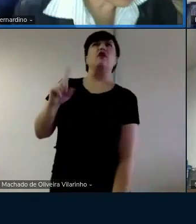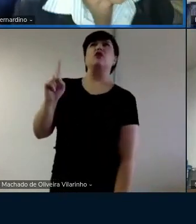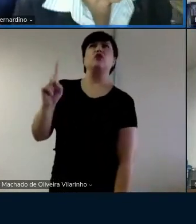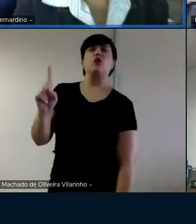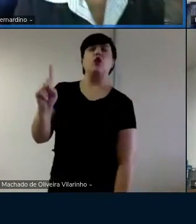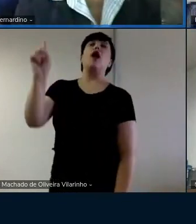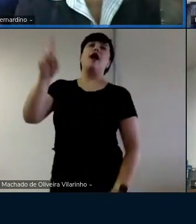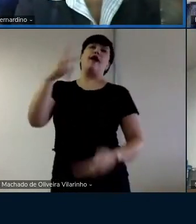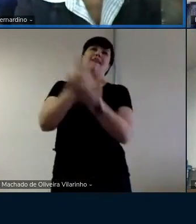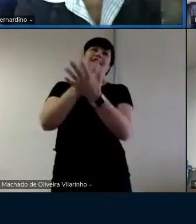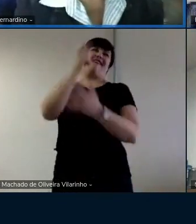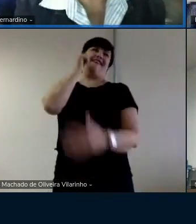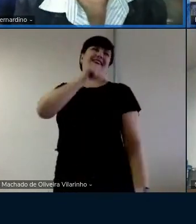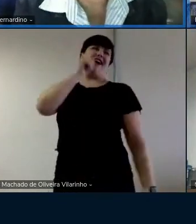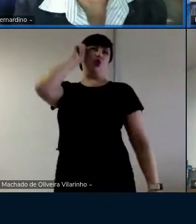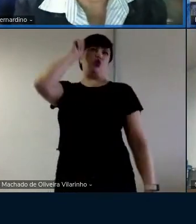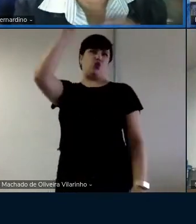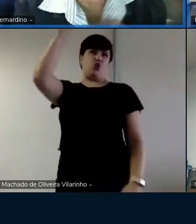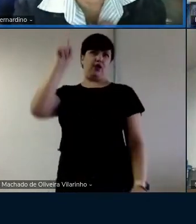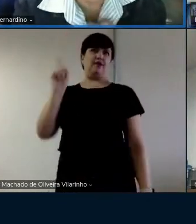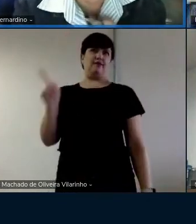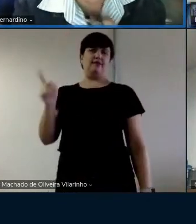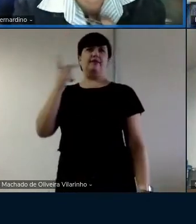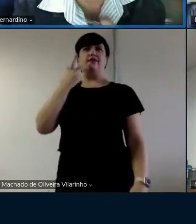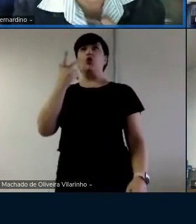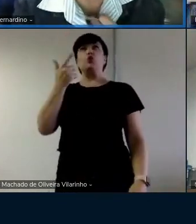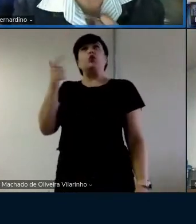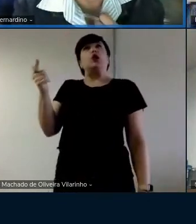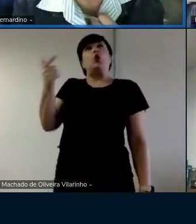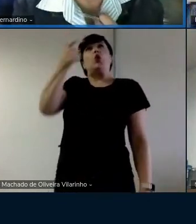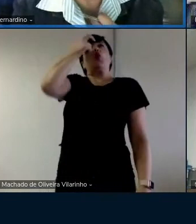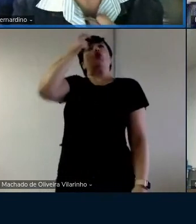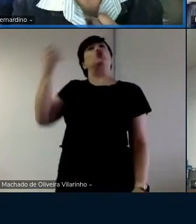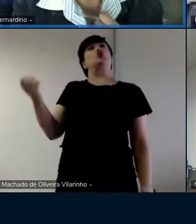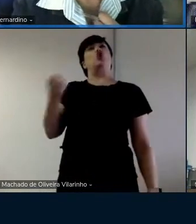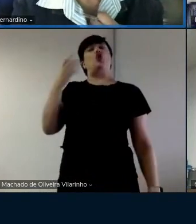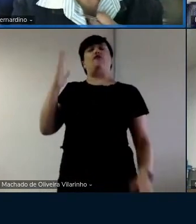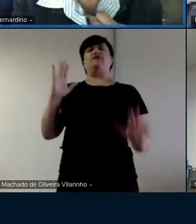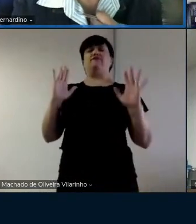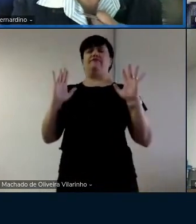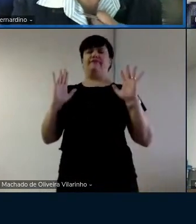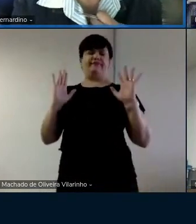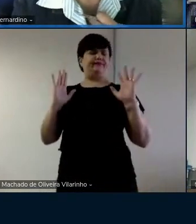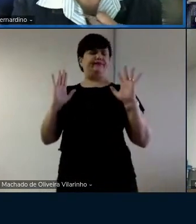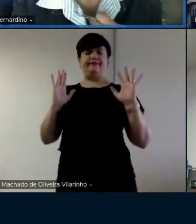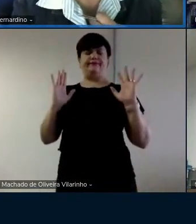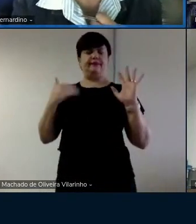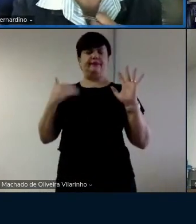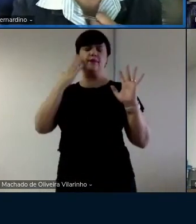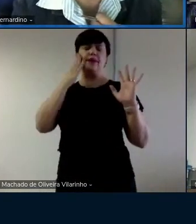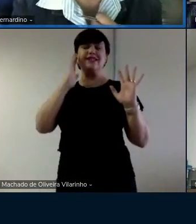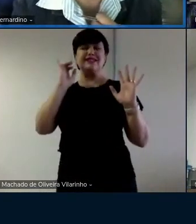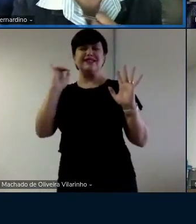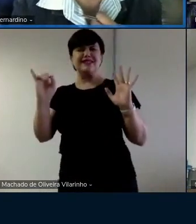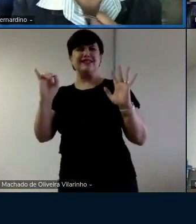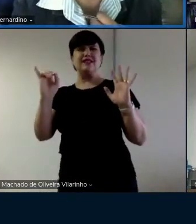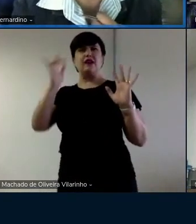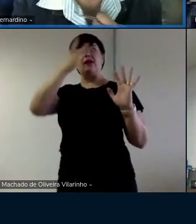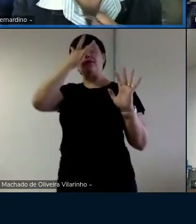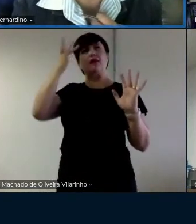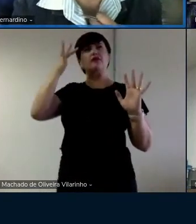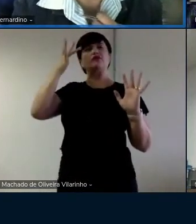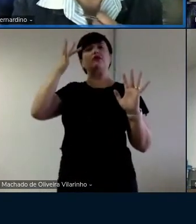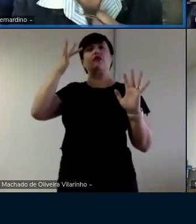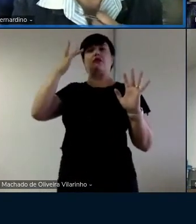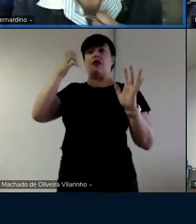coloca. Que não há nenhuma consciência da novidade. Então, eu gostaria de saber o seguinte, será mesmo que, no caso do falante